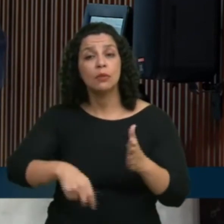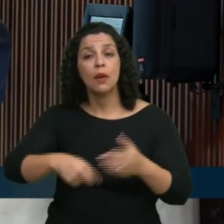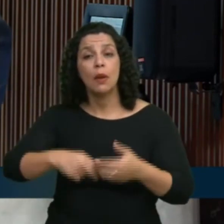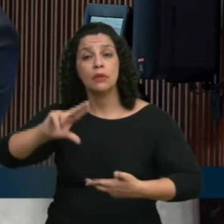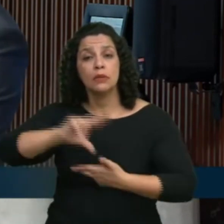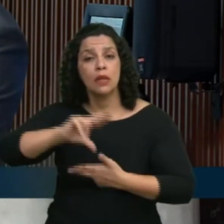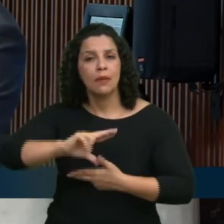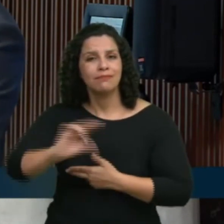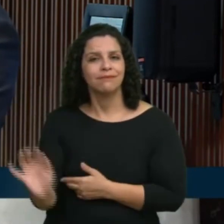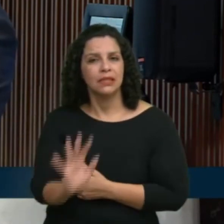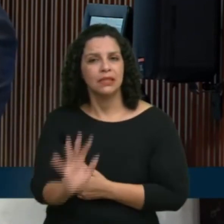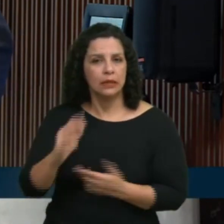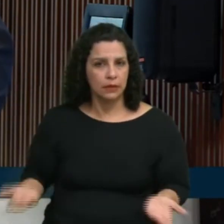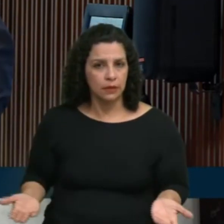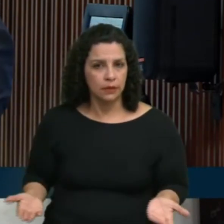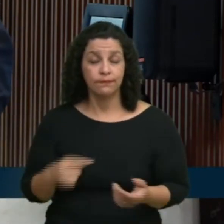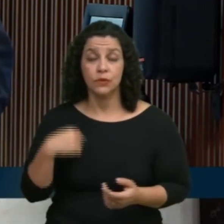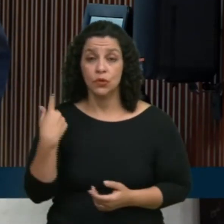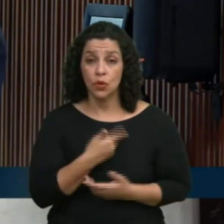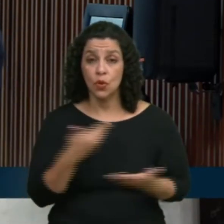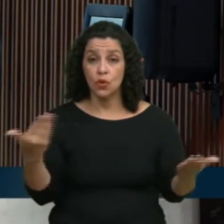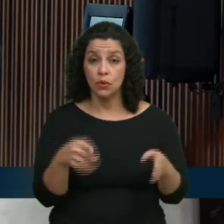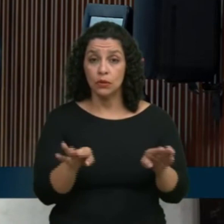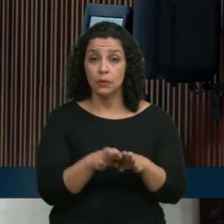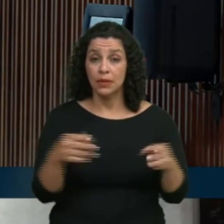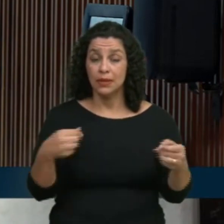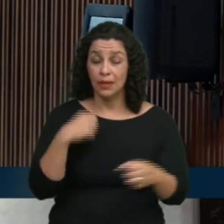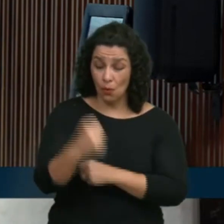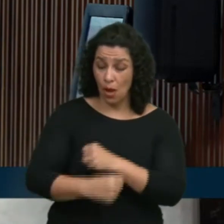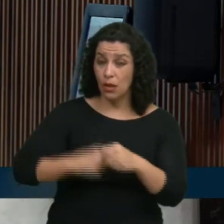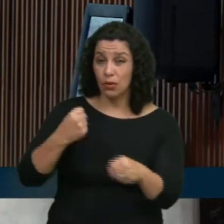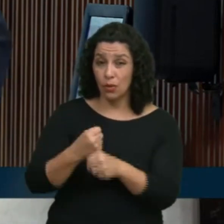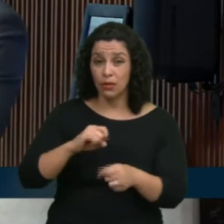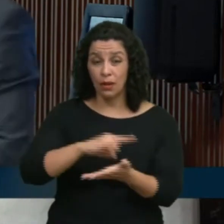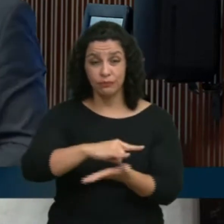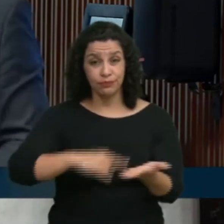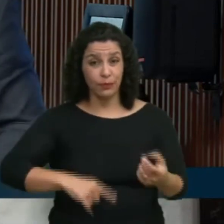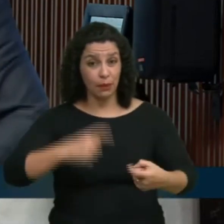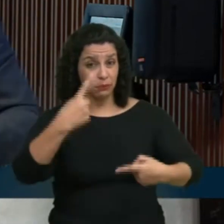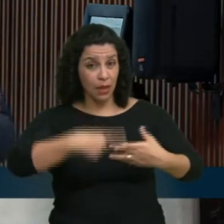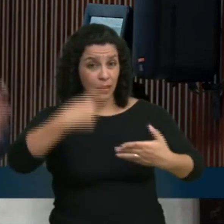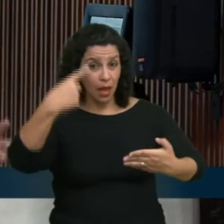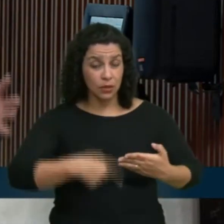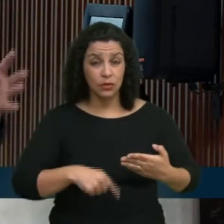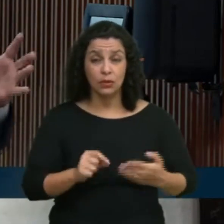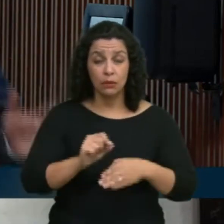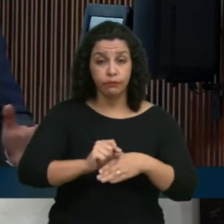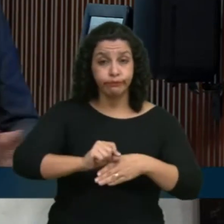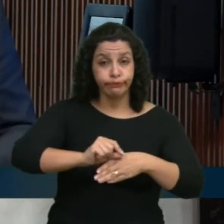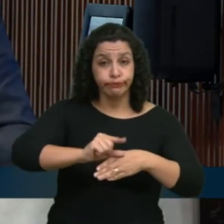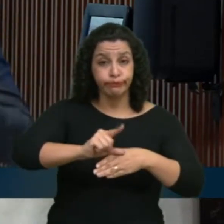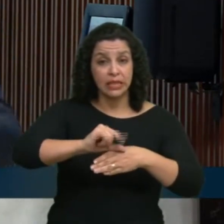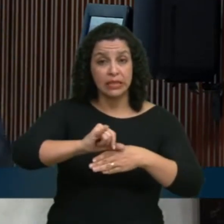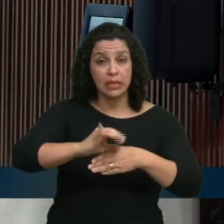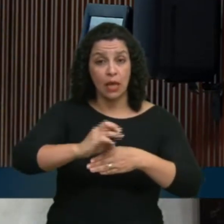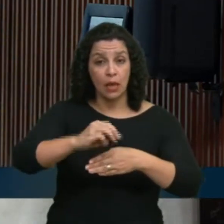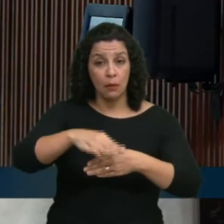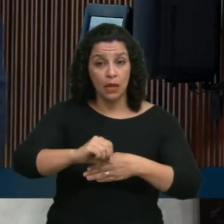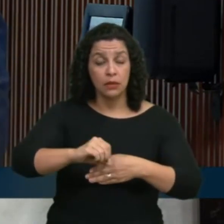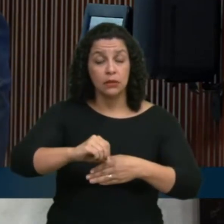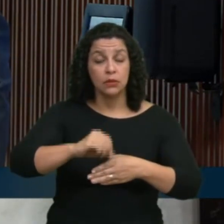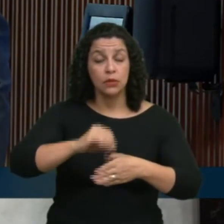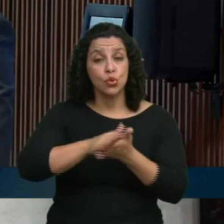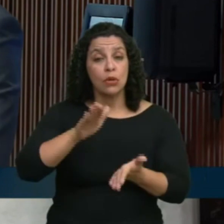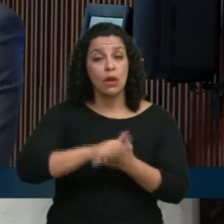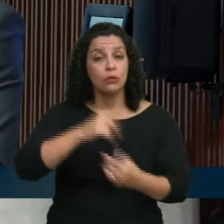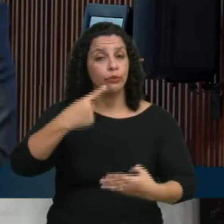mais cara. Se dará, a partir do ano que vem, a cobrança de pedágio. Aí se aumenta o ICMS e o custo do Paraná